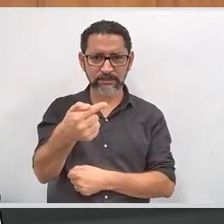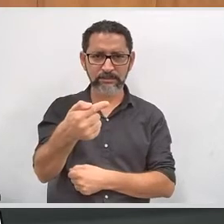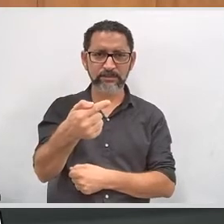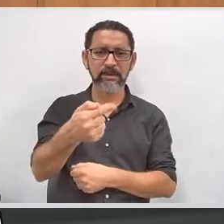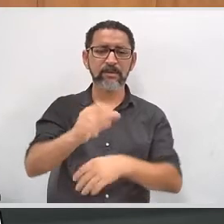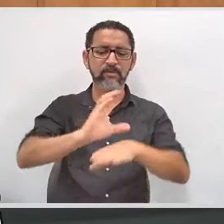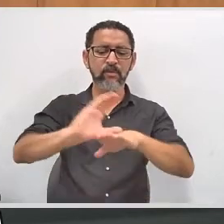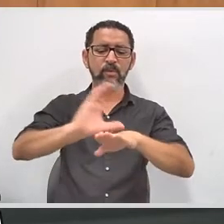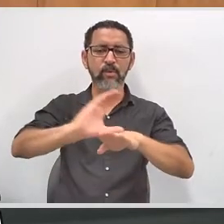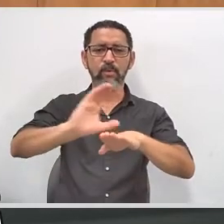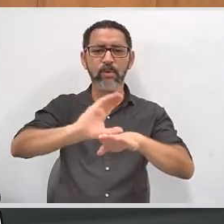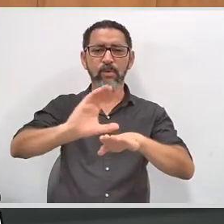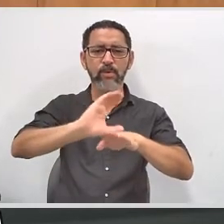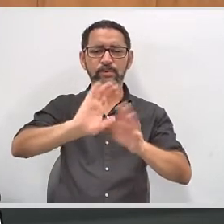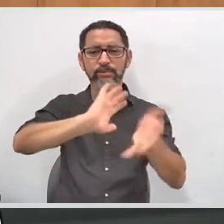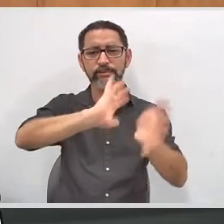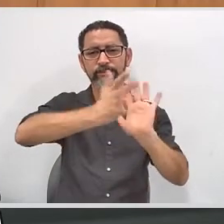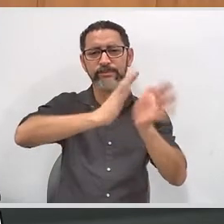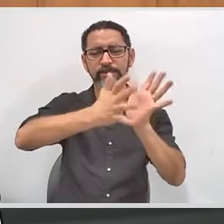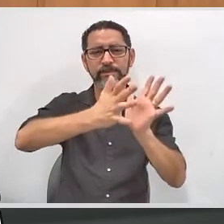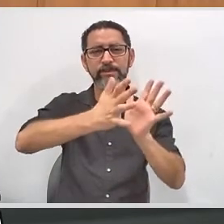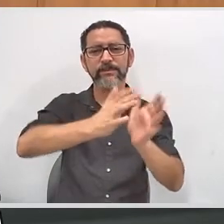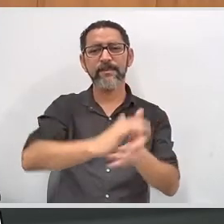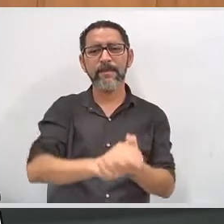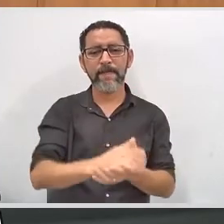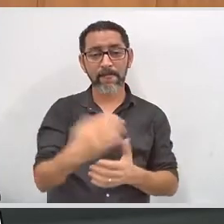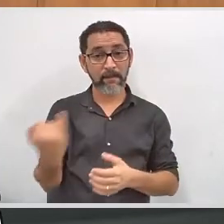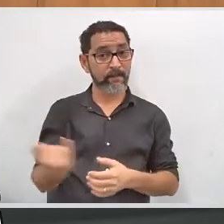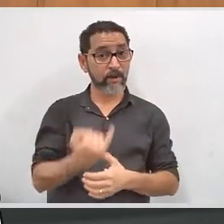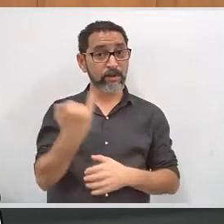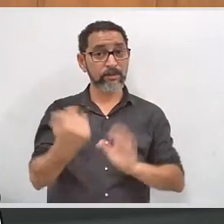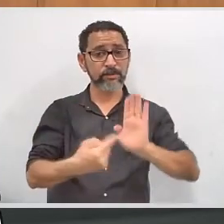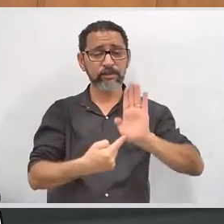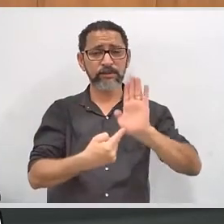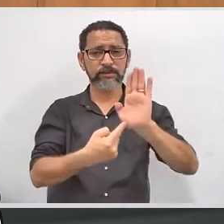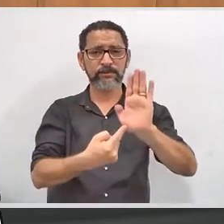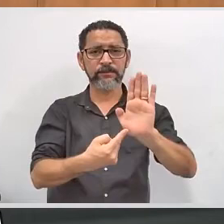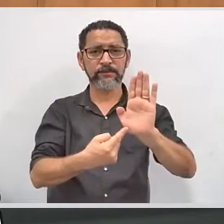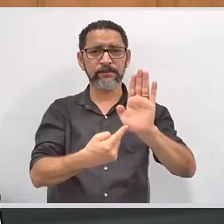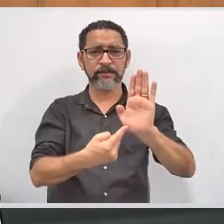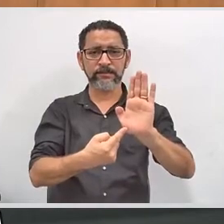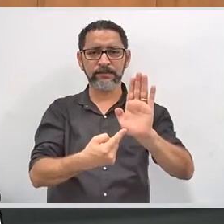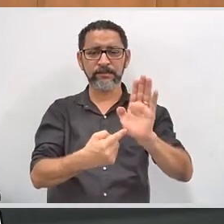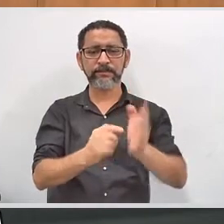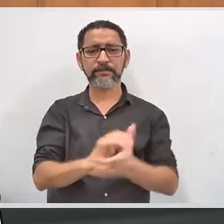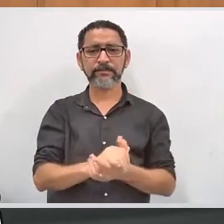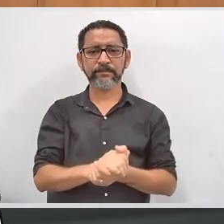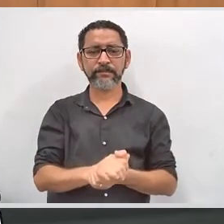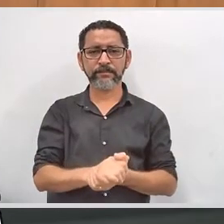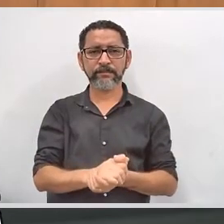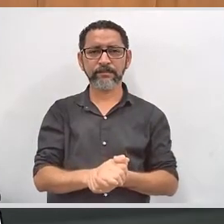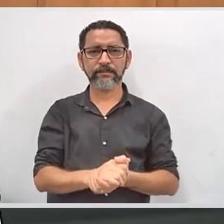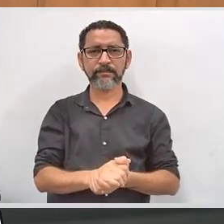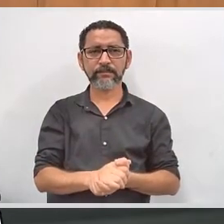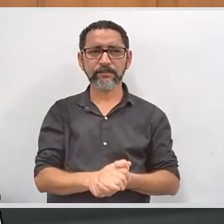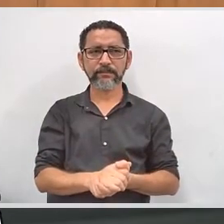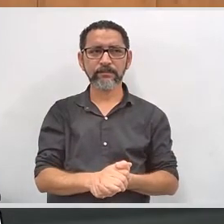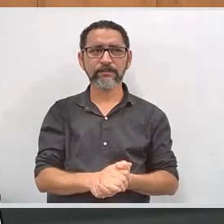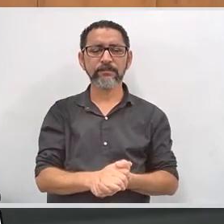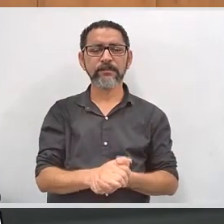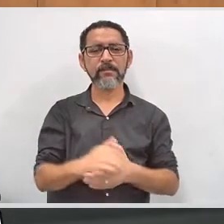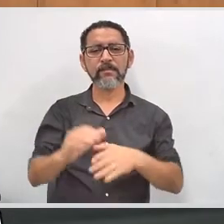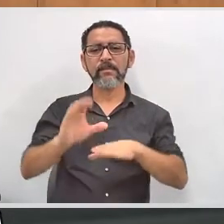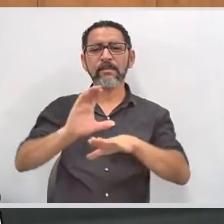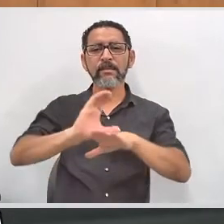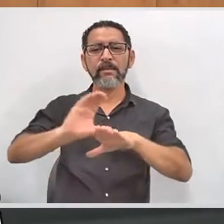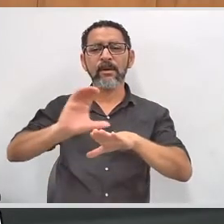um curso de Libras. É importante destacar, junto a alguns servidores dos cartórios.